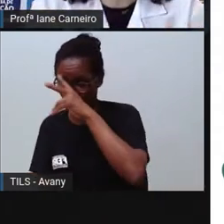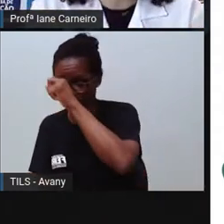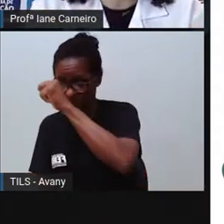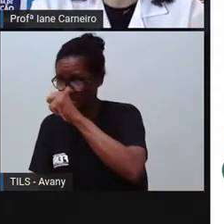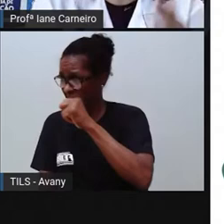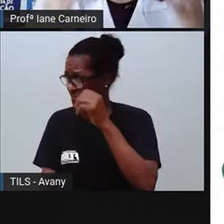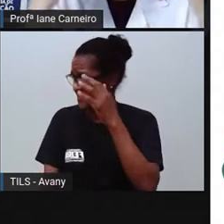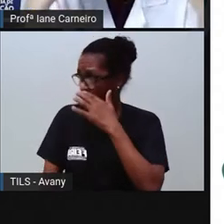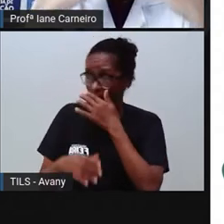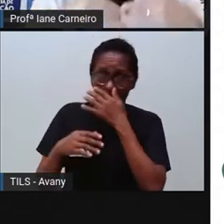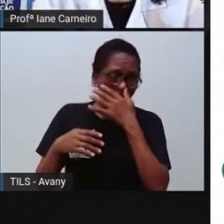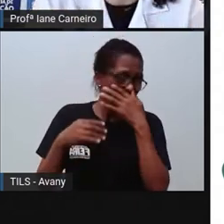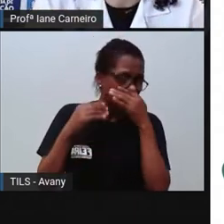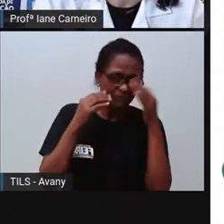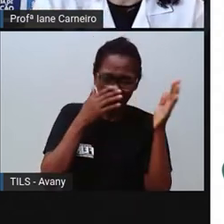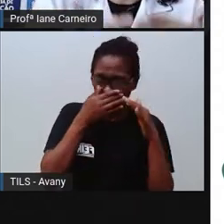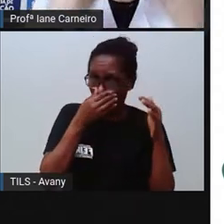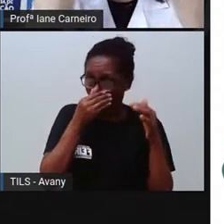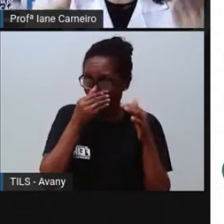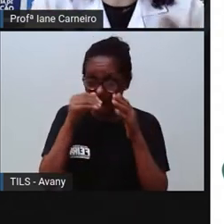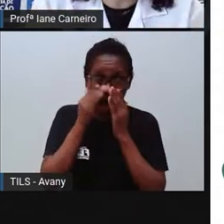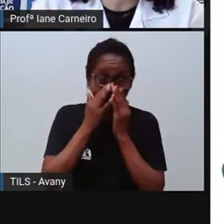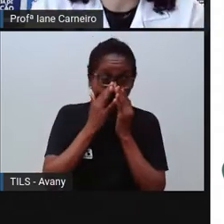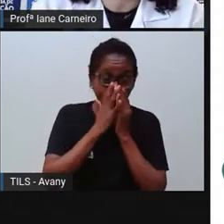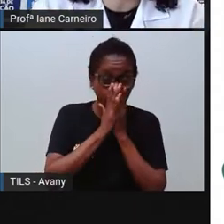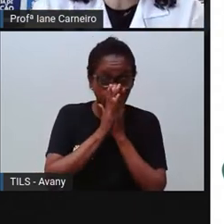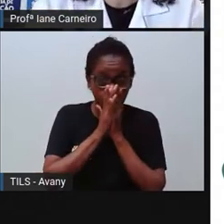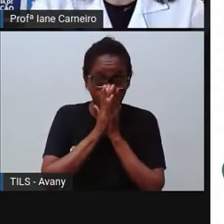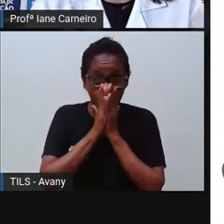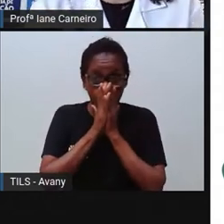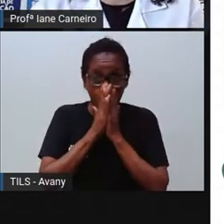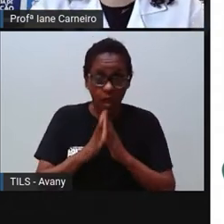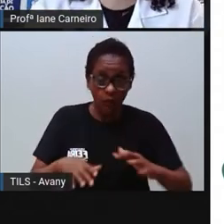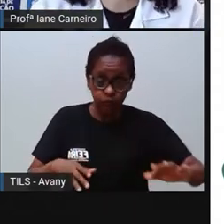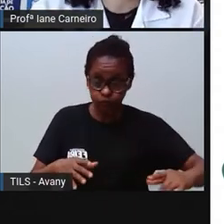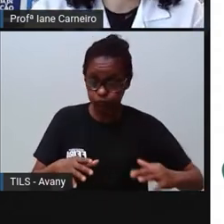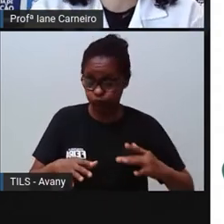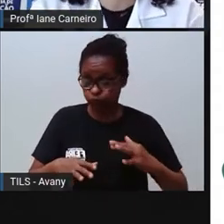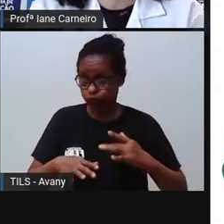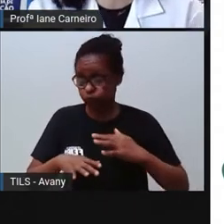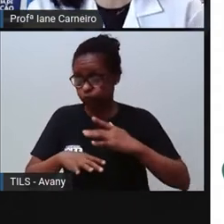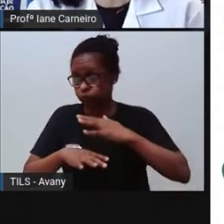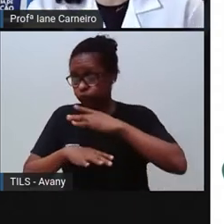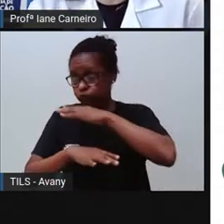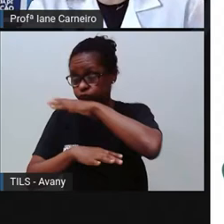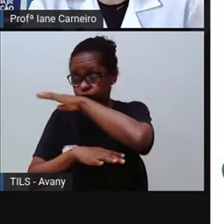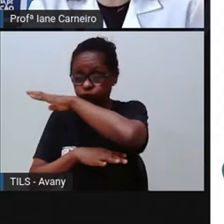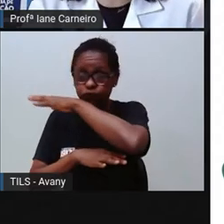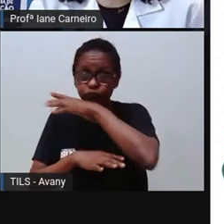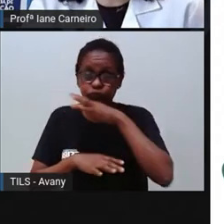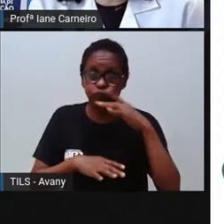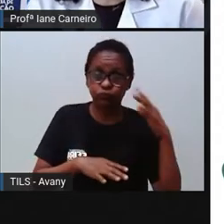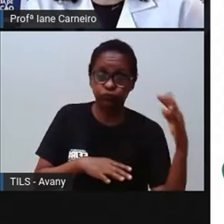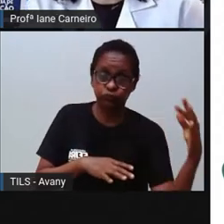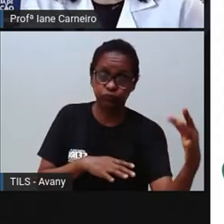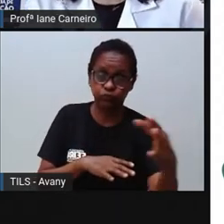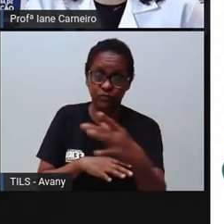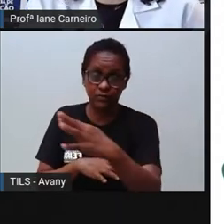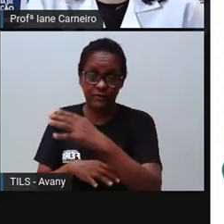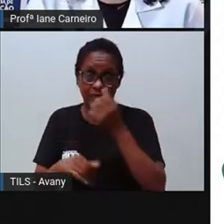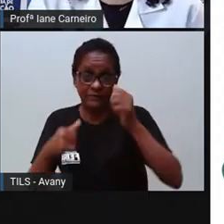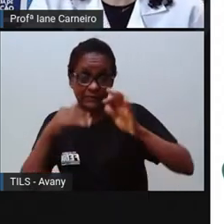aí ele faz mal, ele intoxica a pessoa, que cheira esse gás, né? Então, a cozinha é lugar muito que a gente precisa ter muito cuidado.